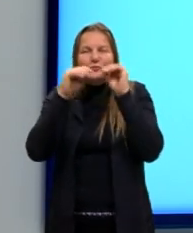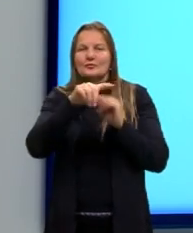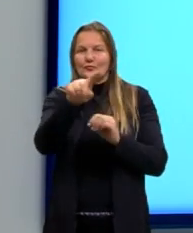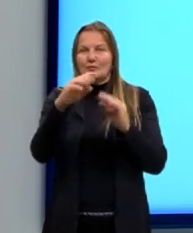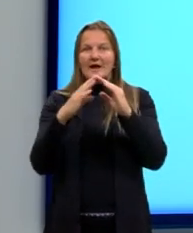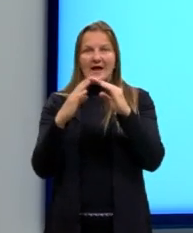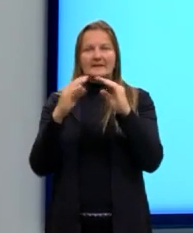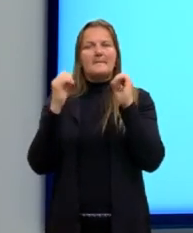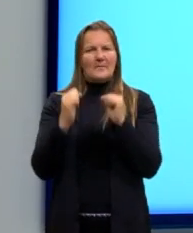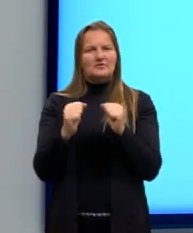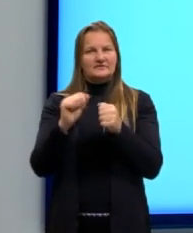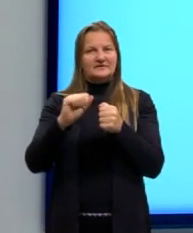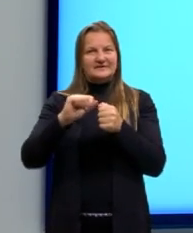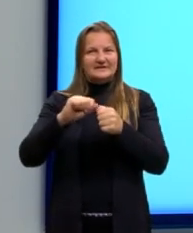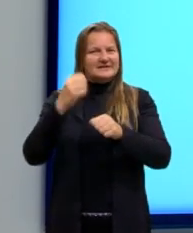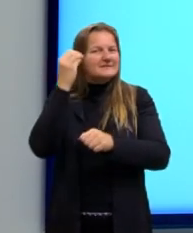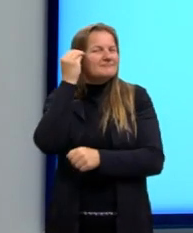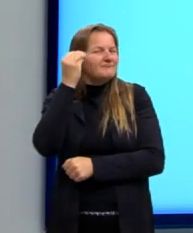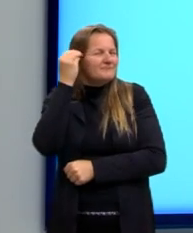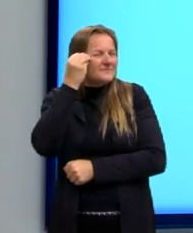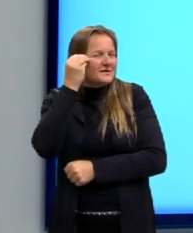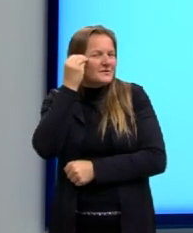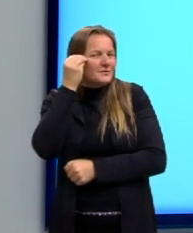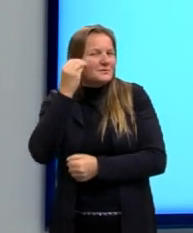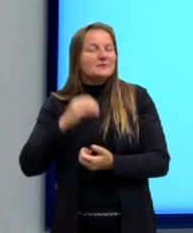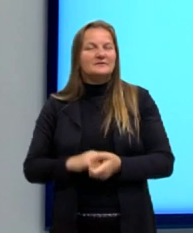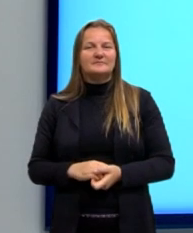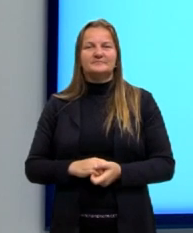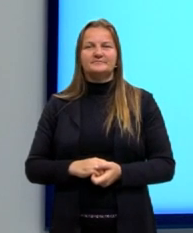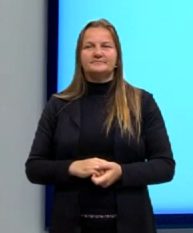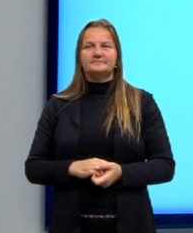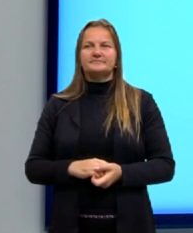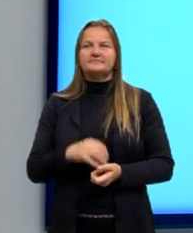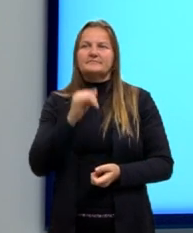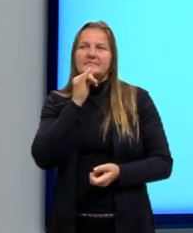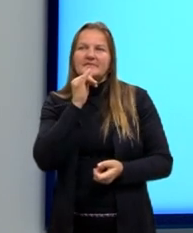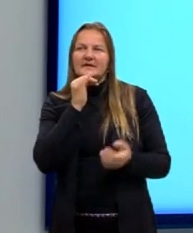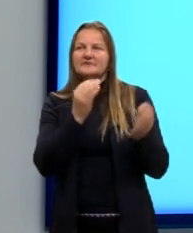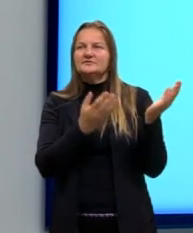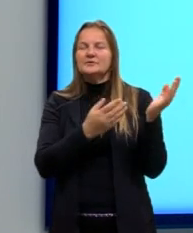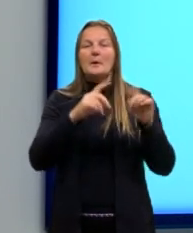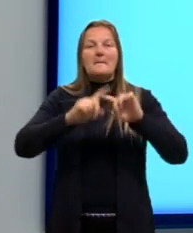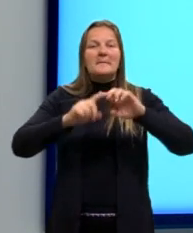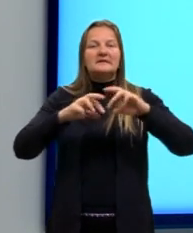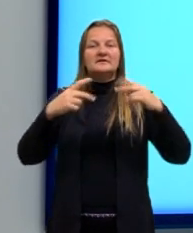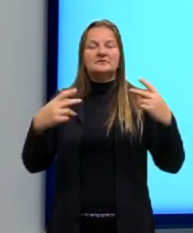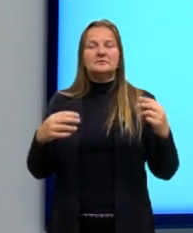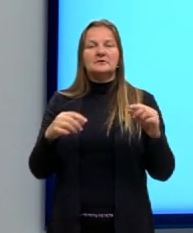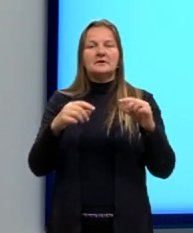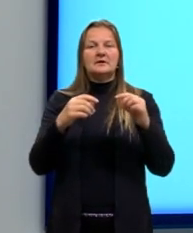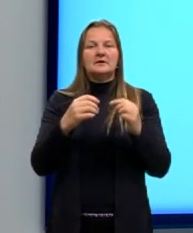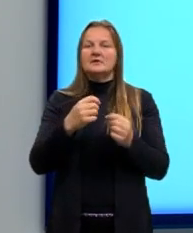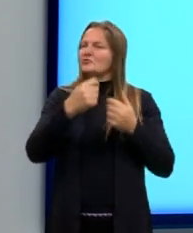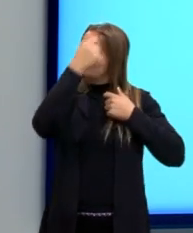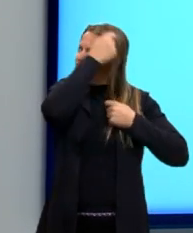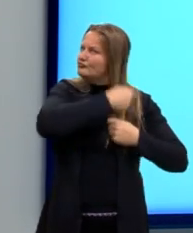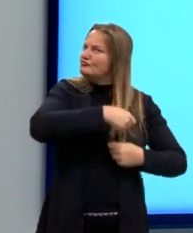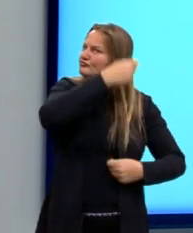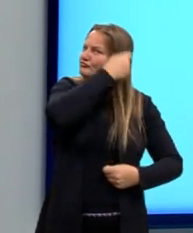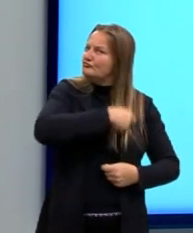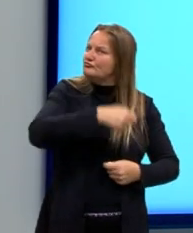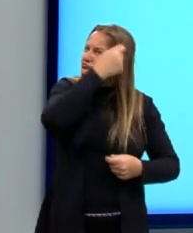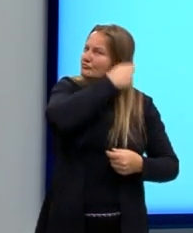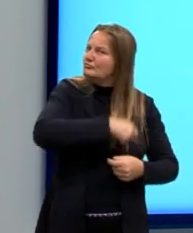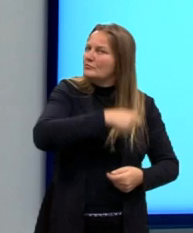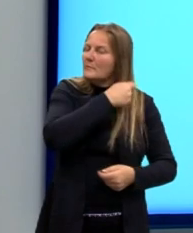sua casa e é muito legal mesmo você fazer, tá? Os materiais são muito simples. É um pente muito fino, muito